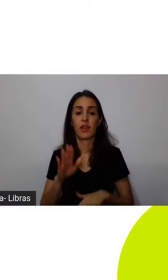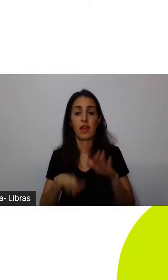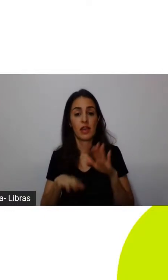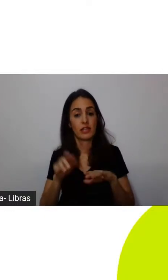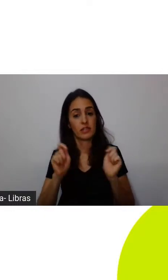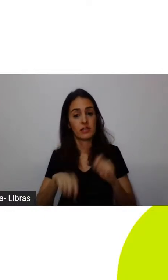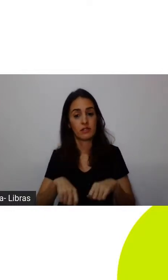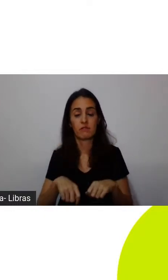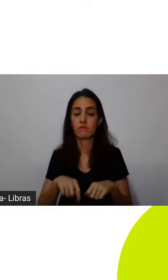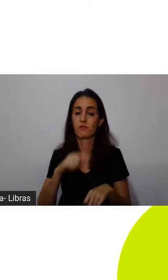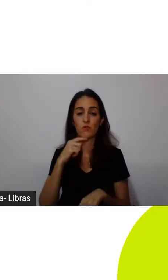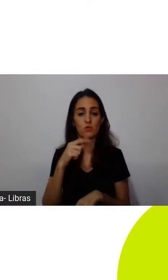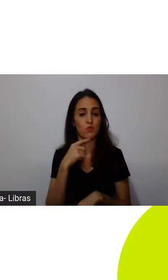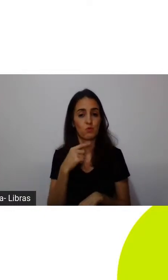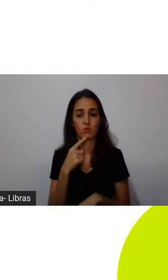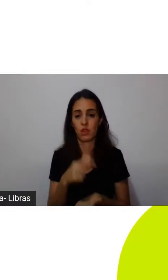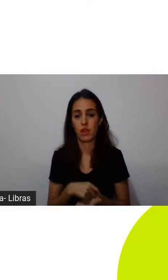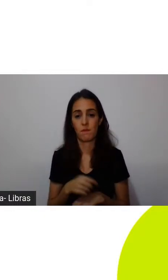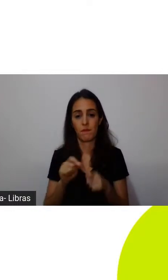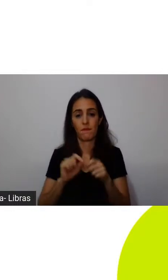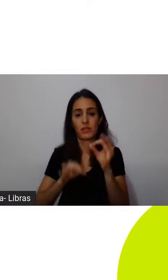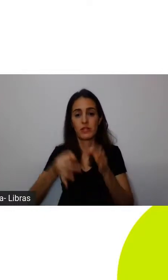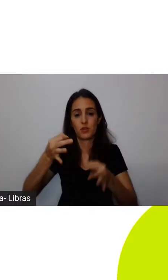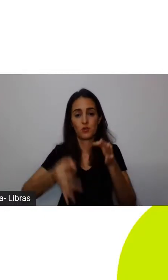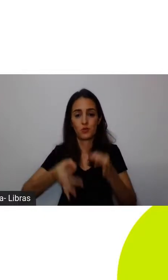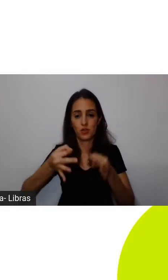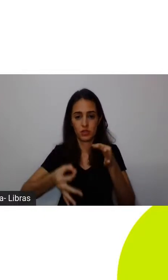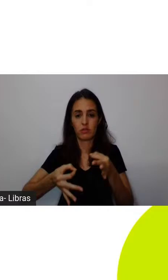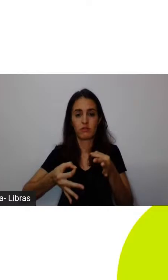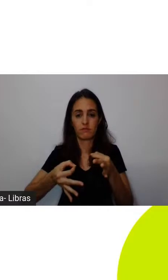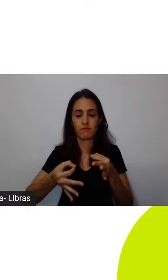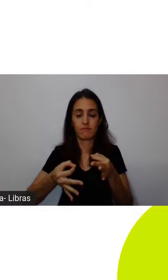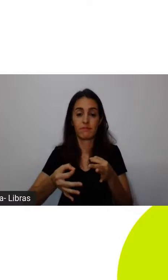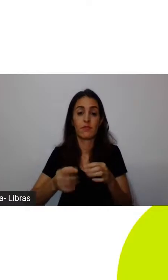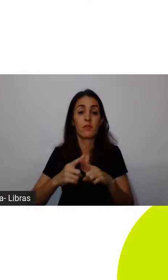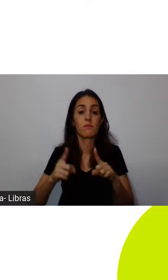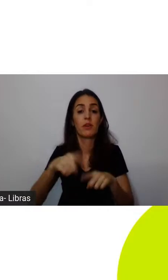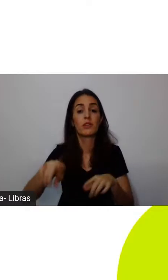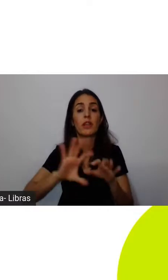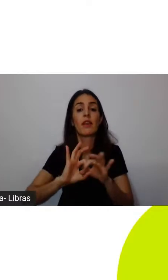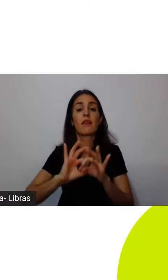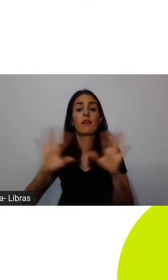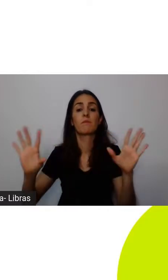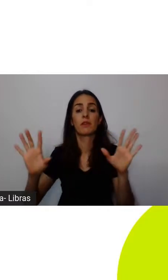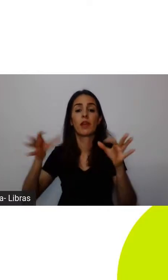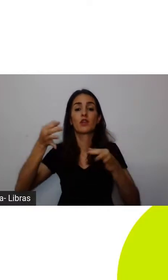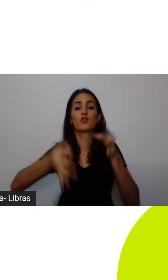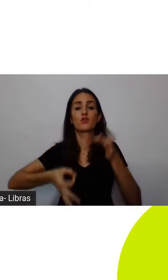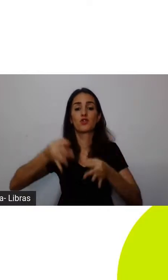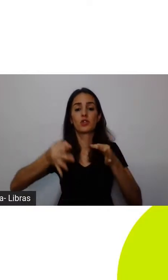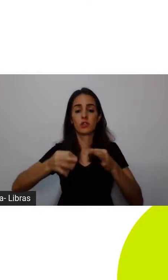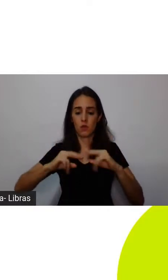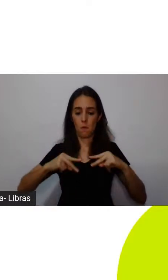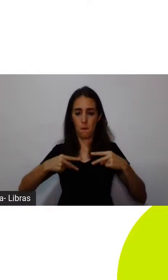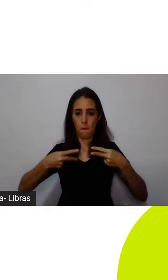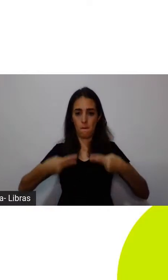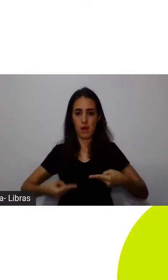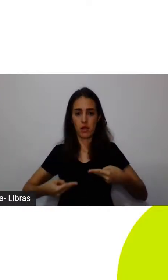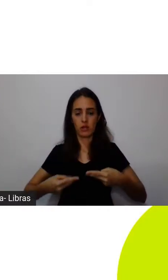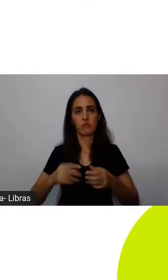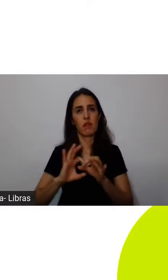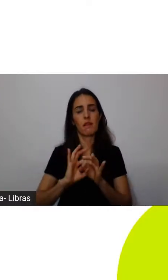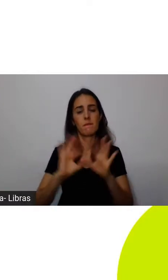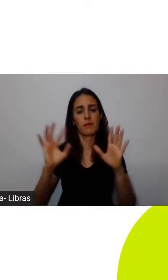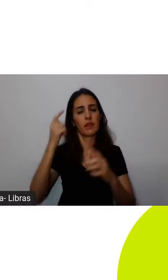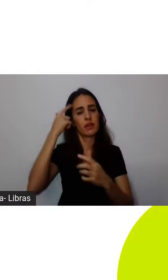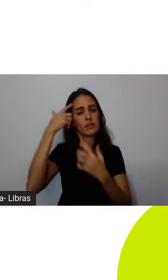fazer o que é justo a gente faz o que é justo. Liberdade de fazer o que é justo para os humanos e não humanos. Liberdade de pensamento